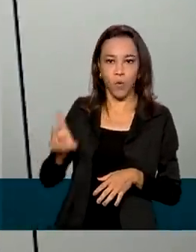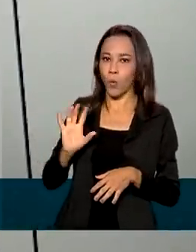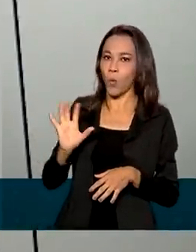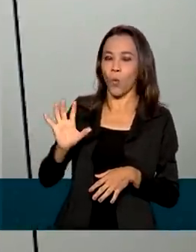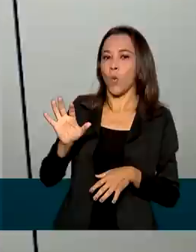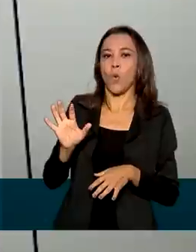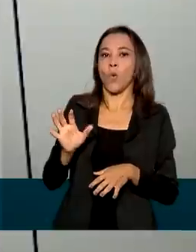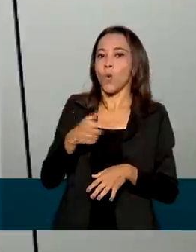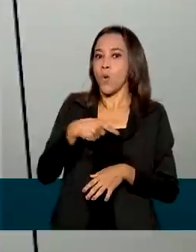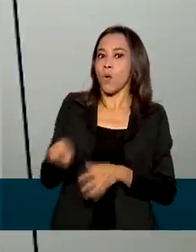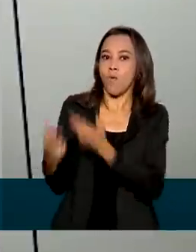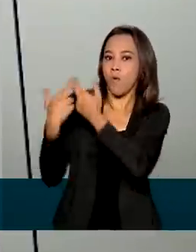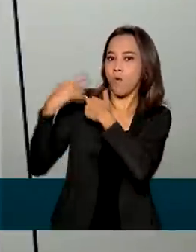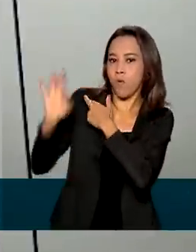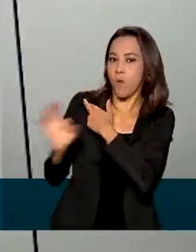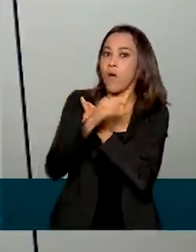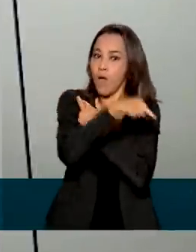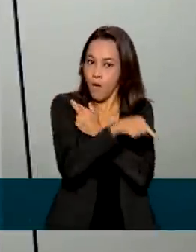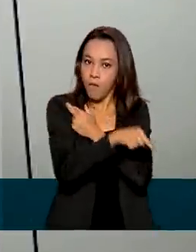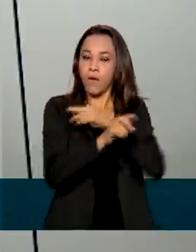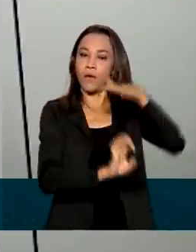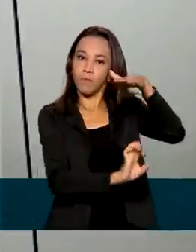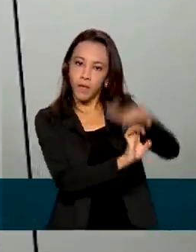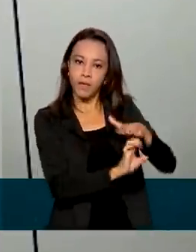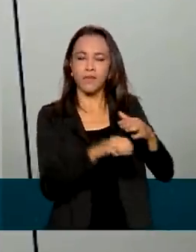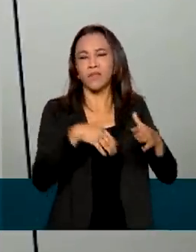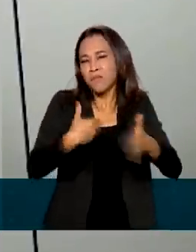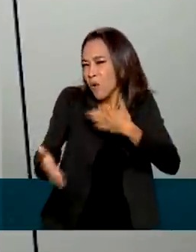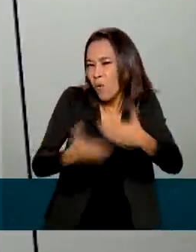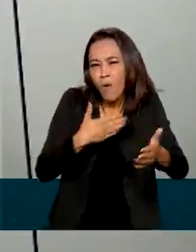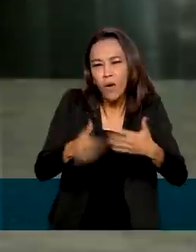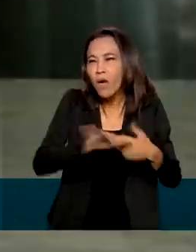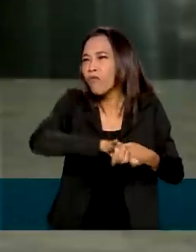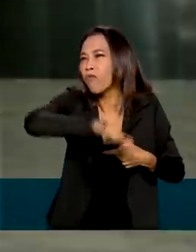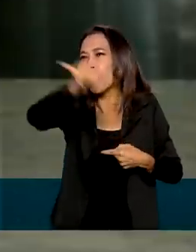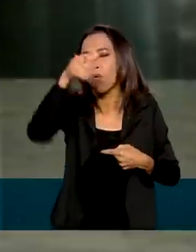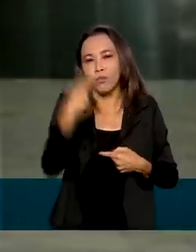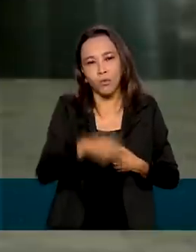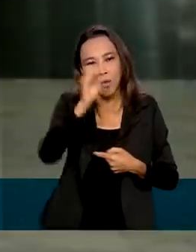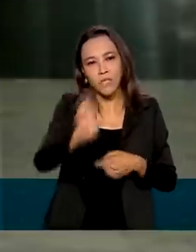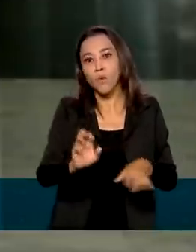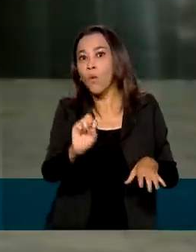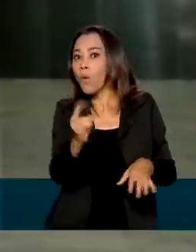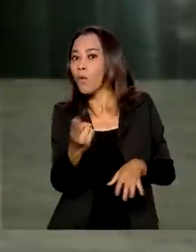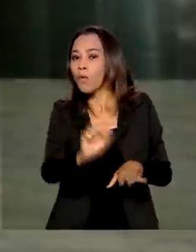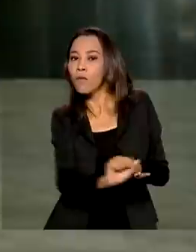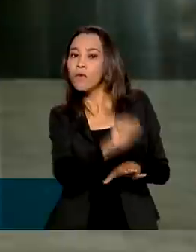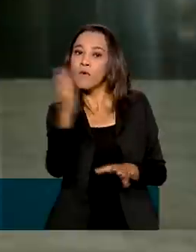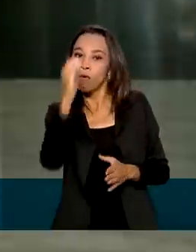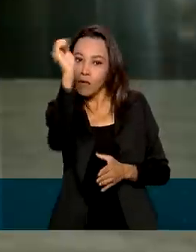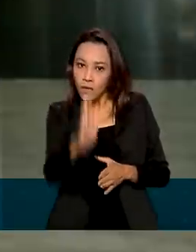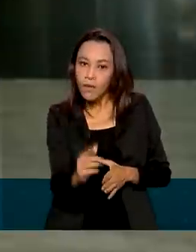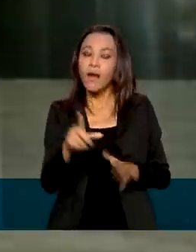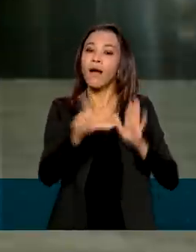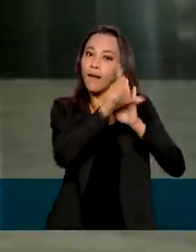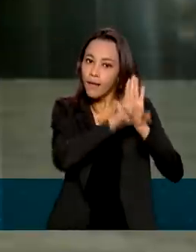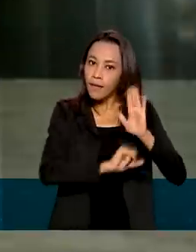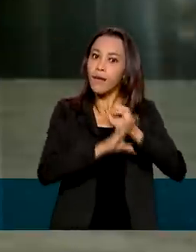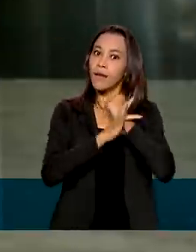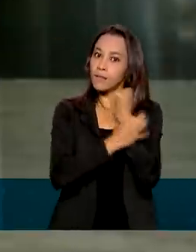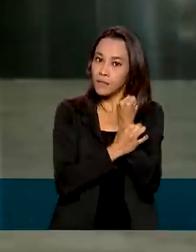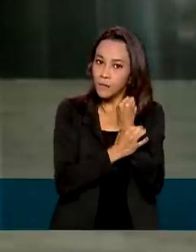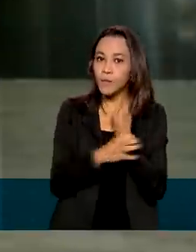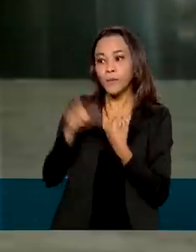todas as empresas que operam no Brasil, sejam as domésticas, sejam estrangeiras. A lei ainda garante alternativas para o consumidor.